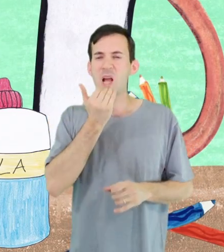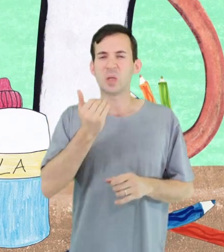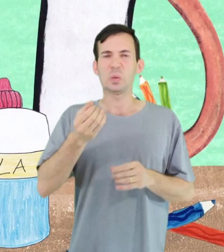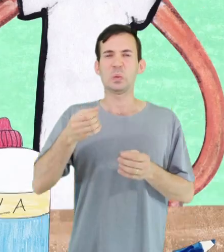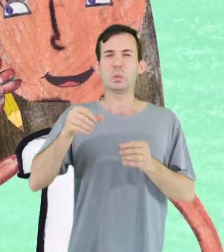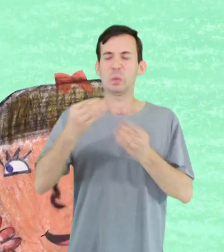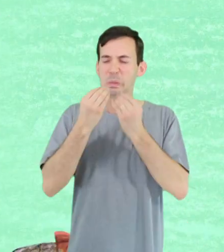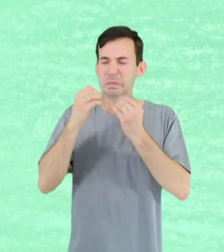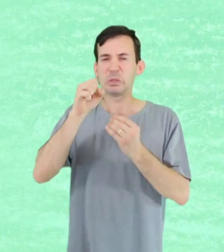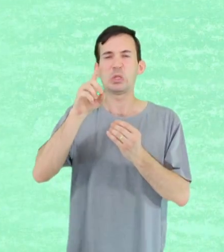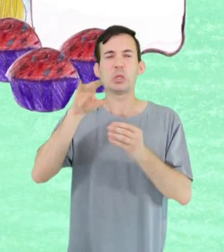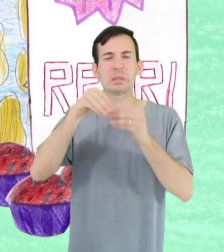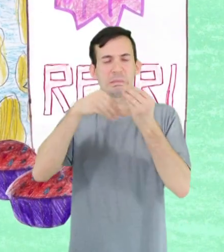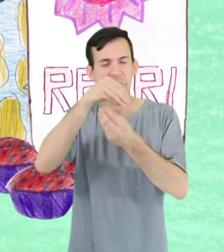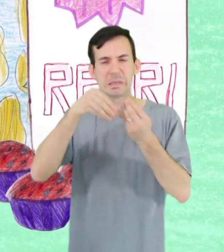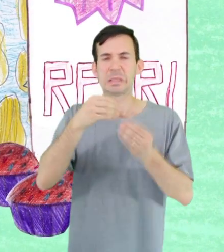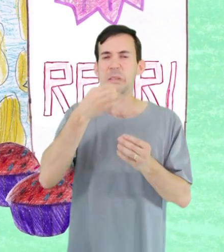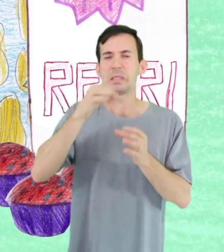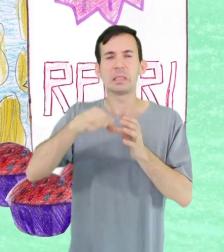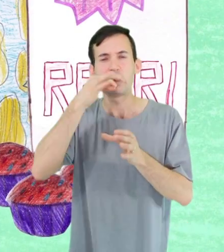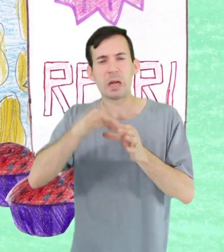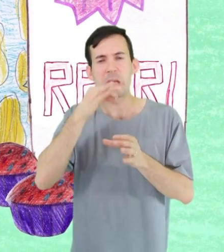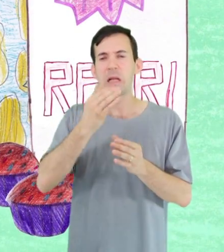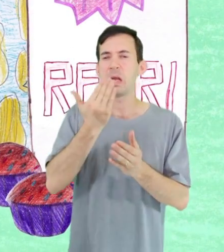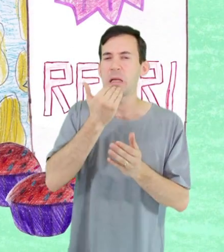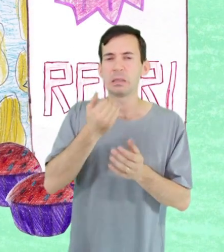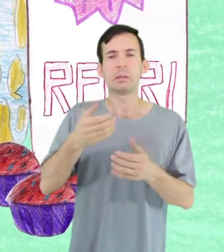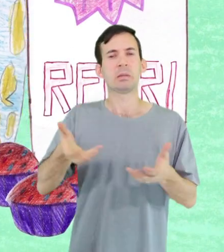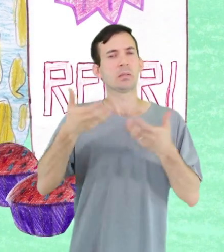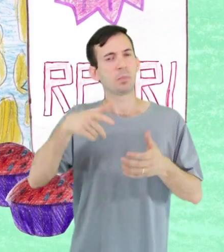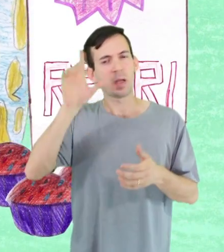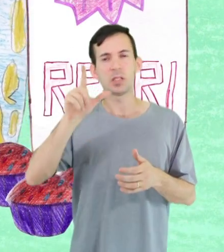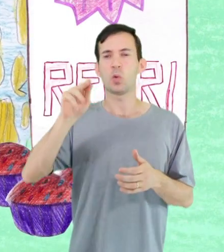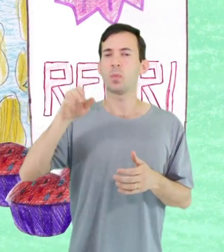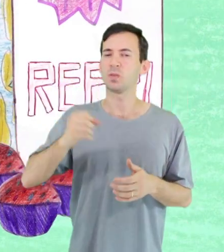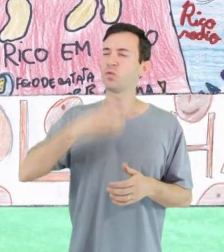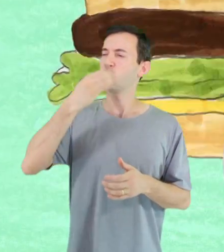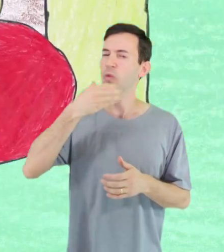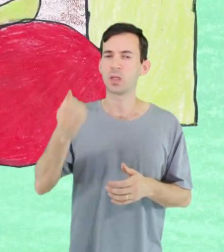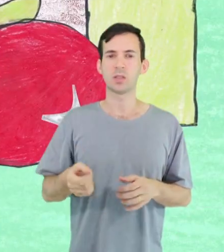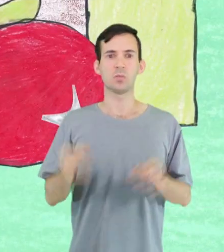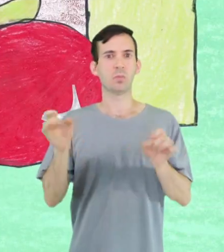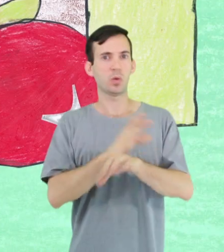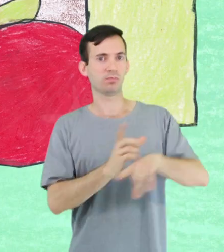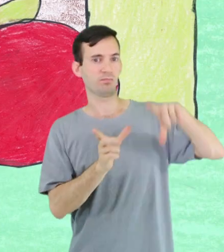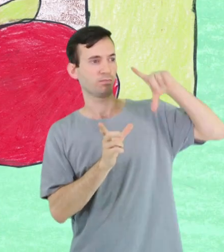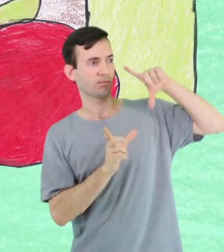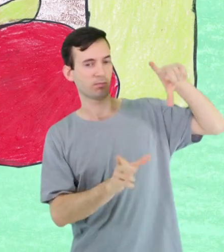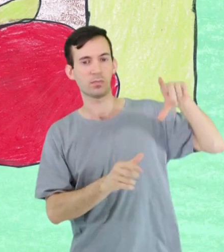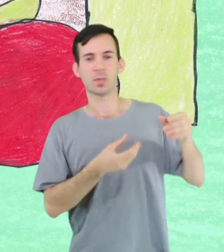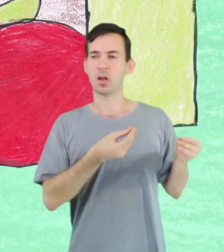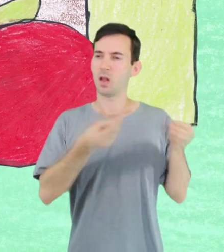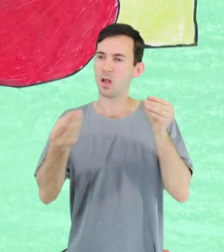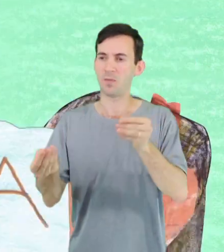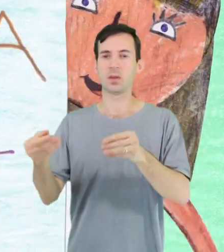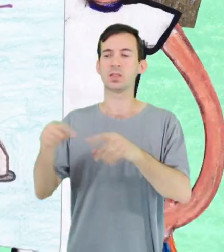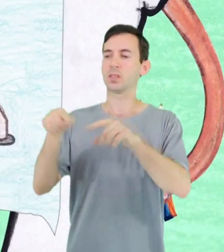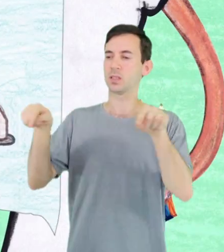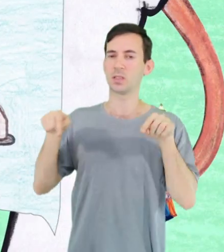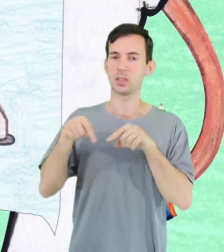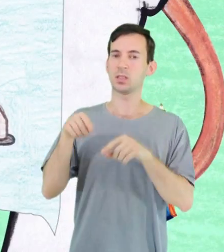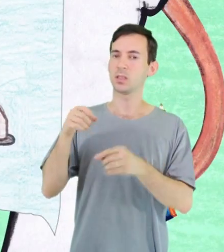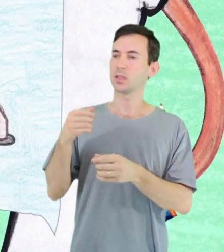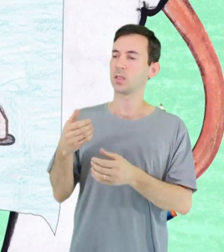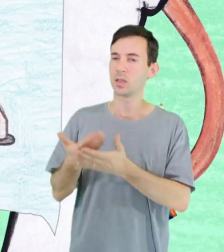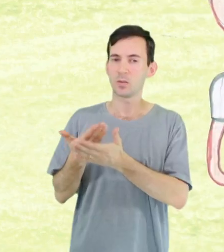rotina saudável, É preciso evitar comer alimentos com sódio, como salgadinhos, e comer bastante legumes e frutas. Quando o